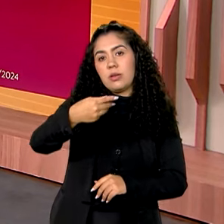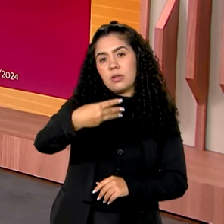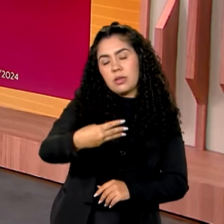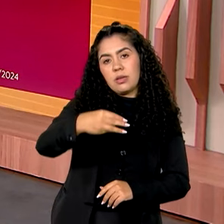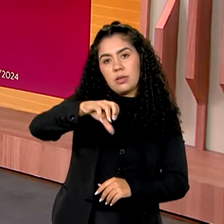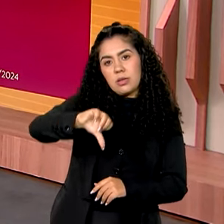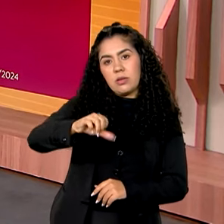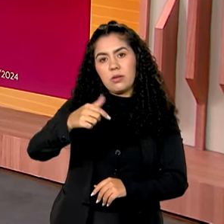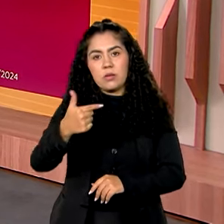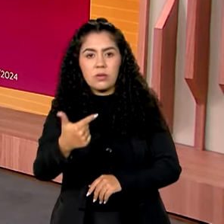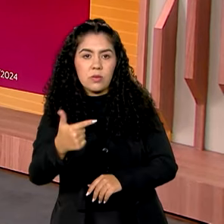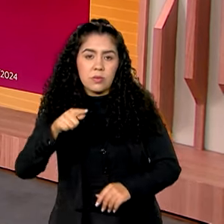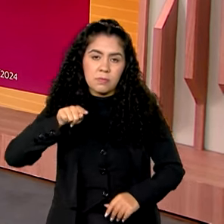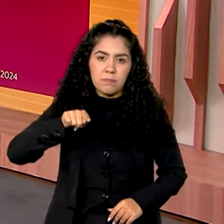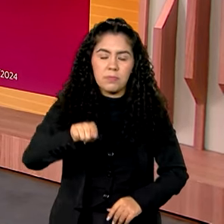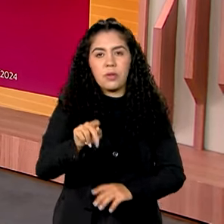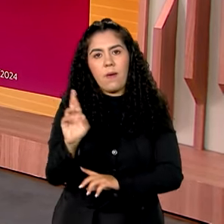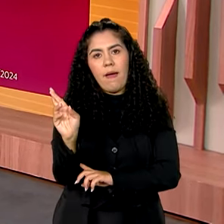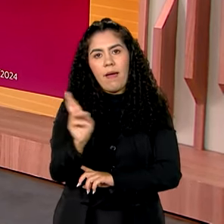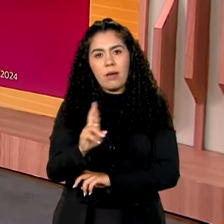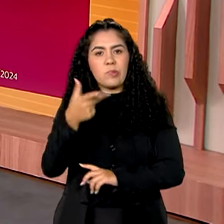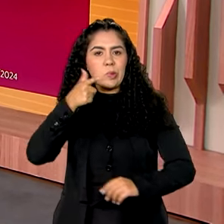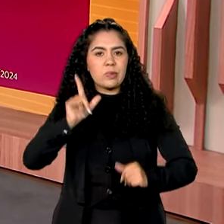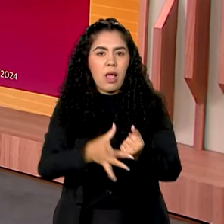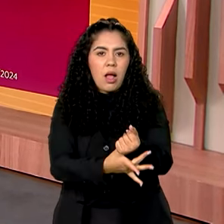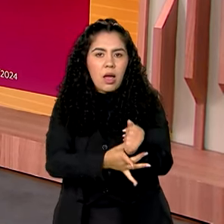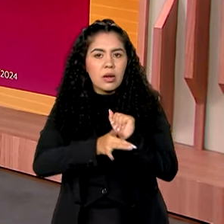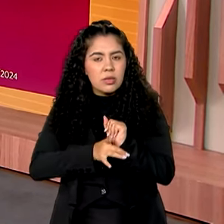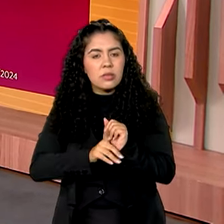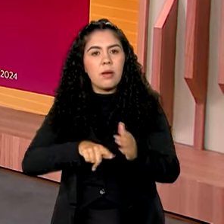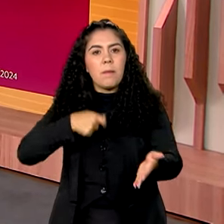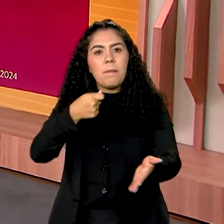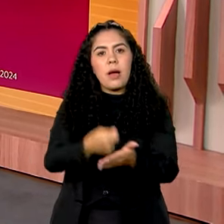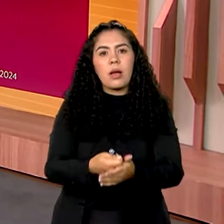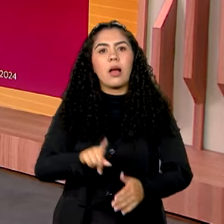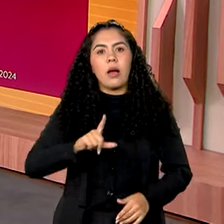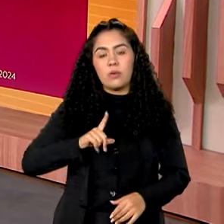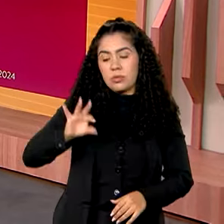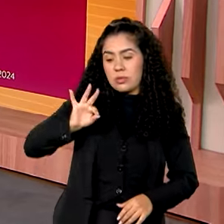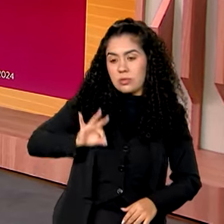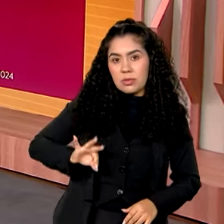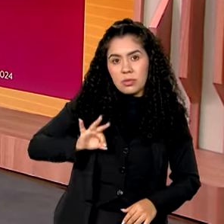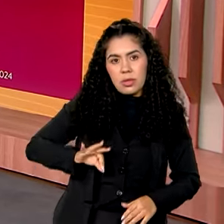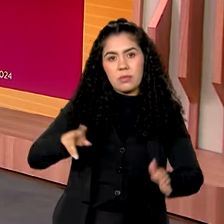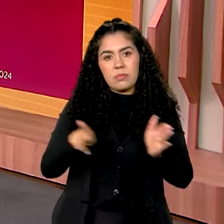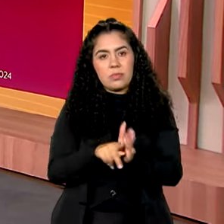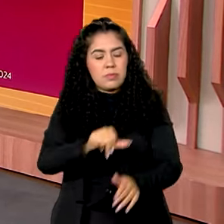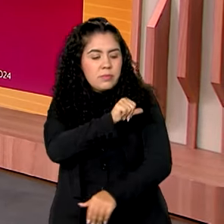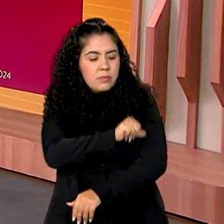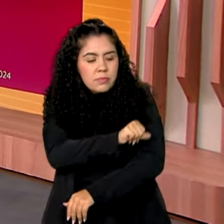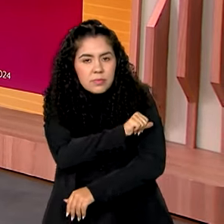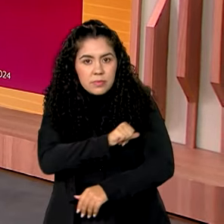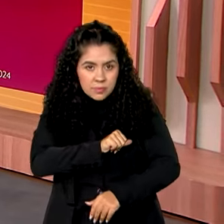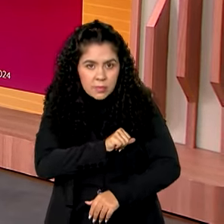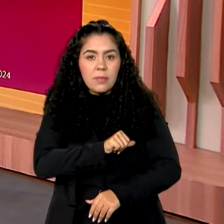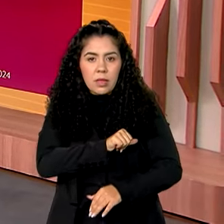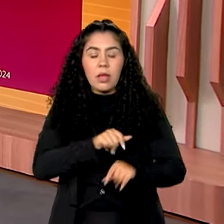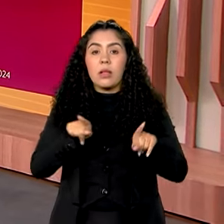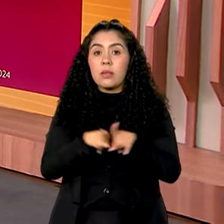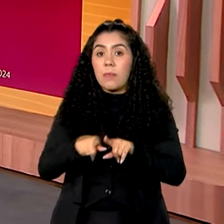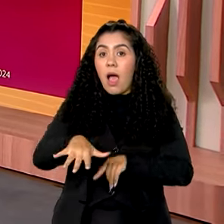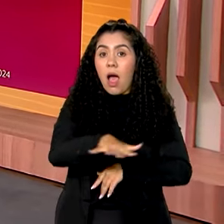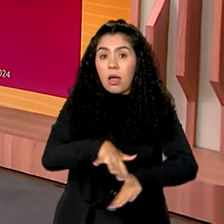392 mil reais para garantir o pagamento do piso nacional da enfermagem. Na